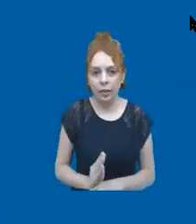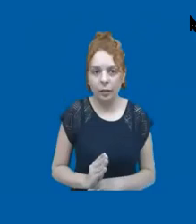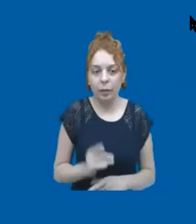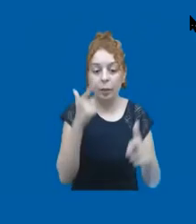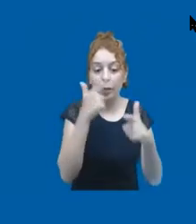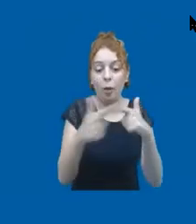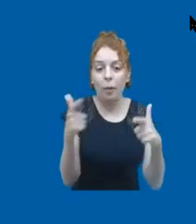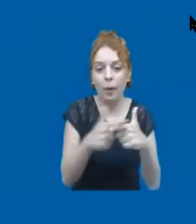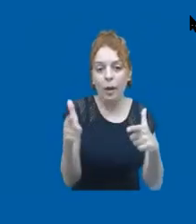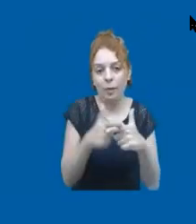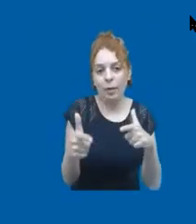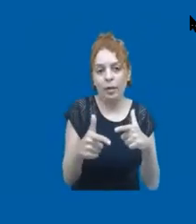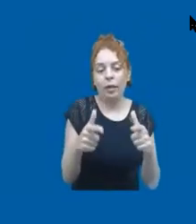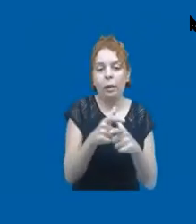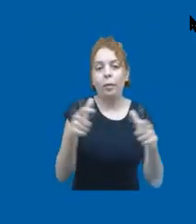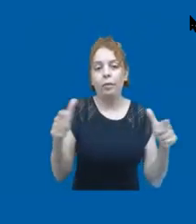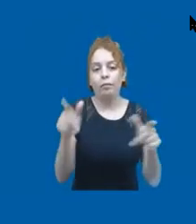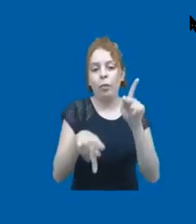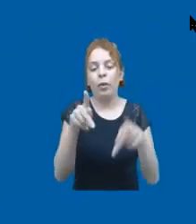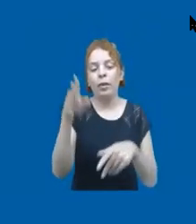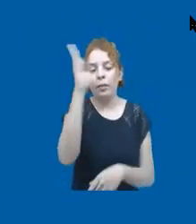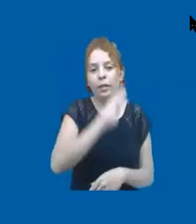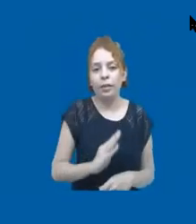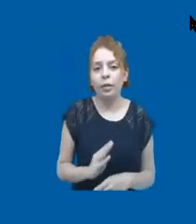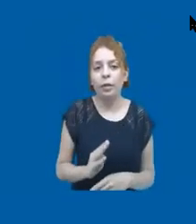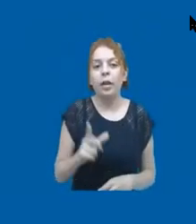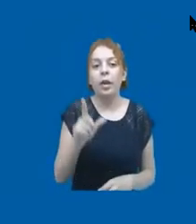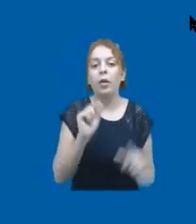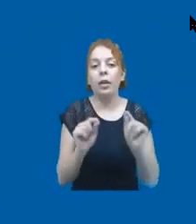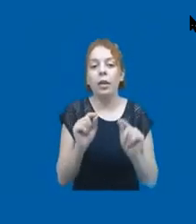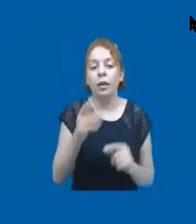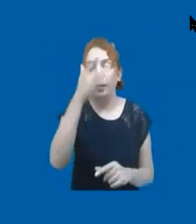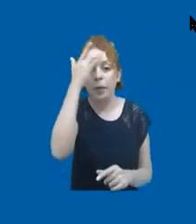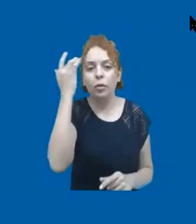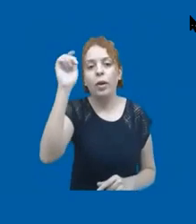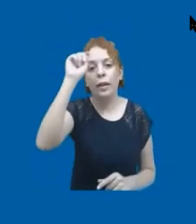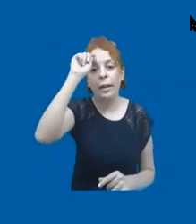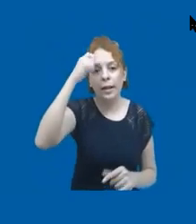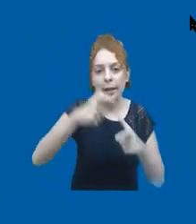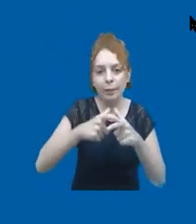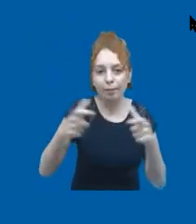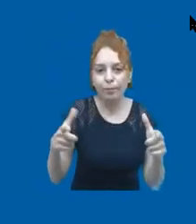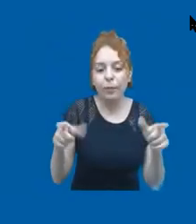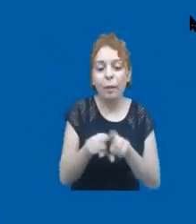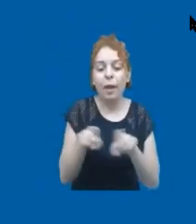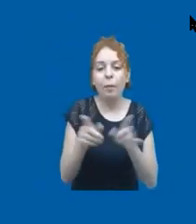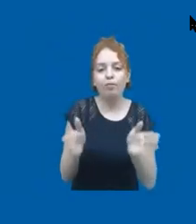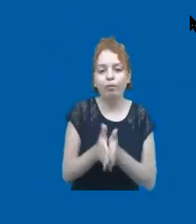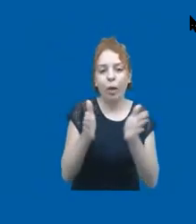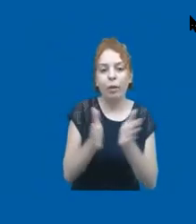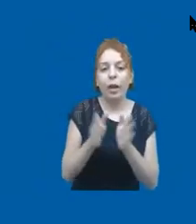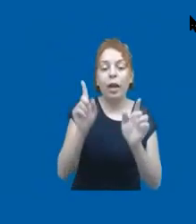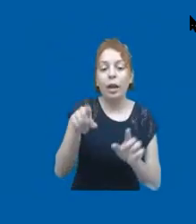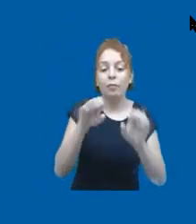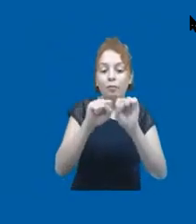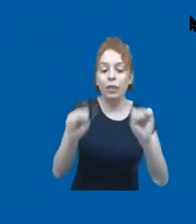né, porque a maior parte da população brasileira são de pessoas majoritariamente negras e empobrecidas, né, porque isso é um sistema